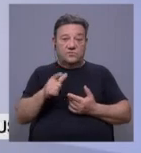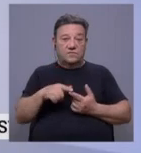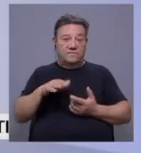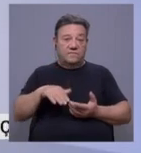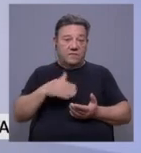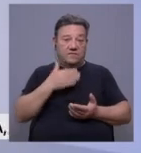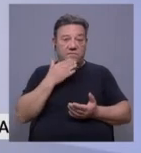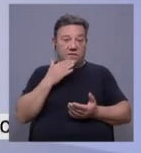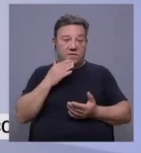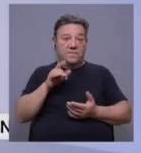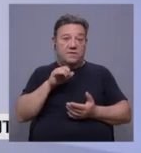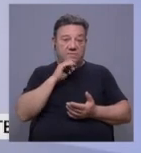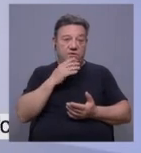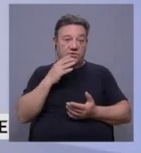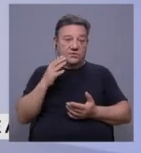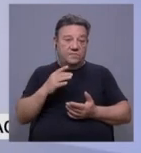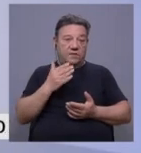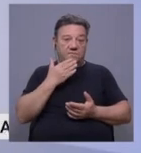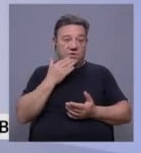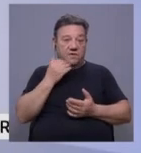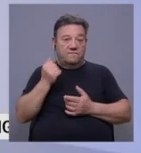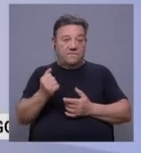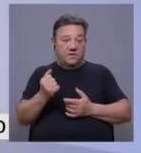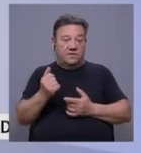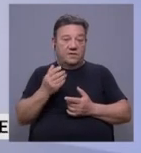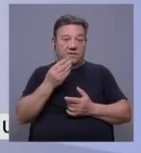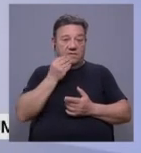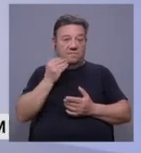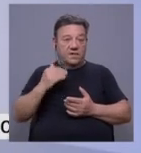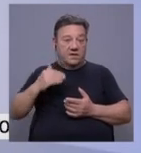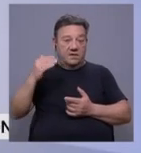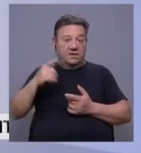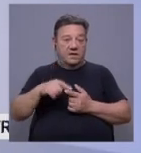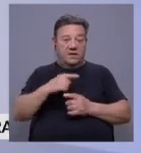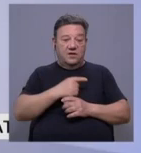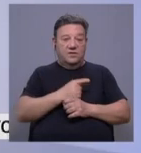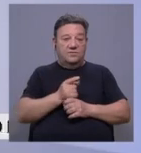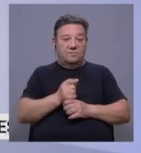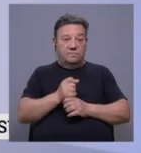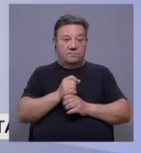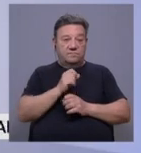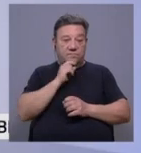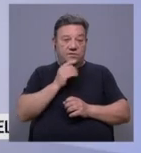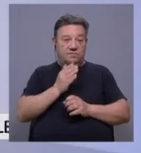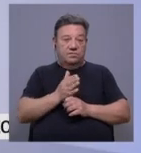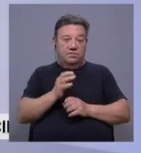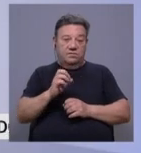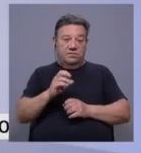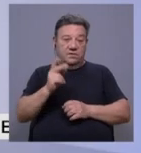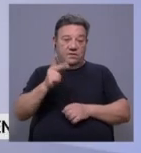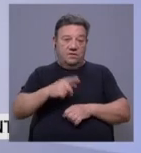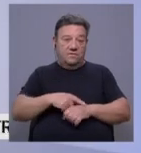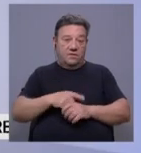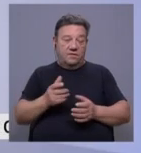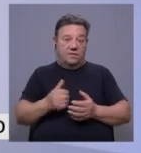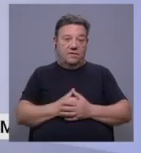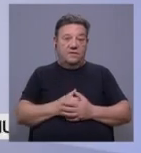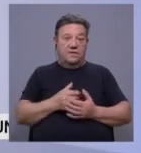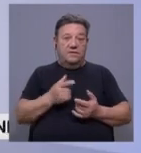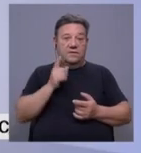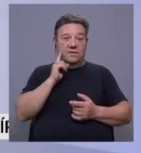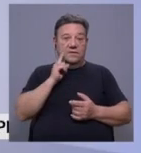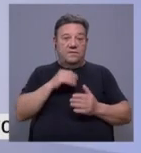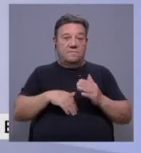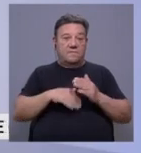fraco a moderado, no entanto superar ainda moderado ou forte nas terras altas com rajadas que pode atingir os 80 km por hora. Temperatura